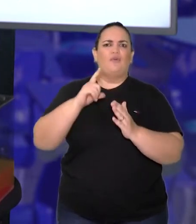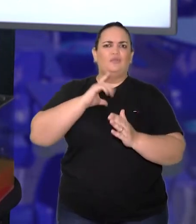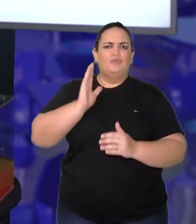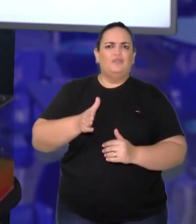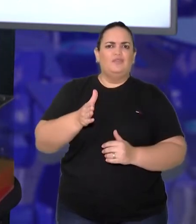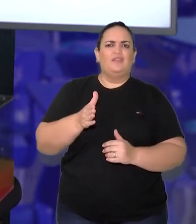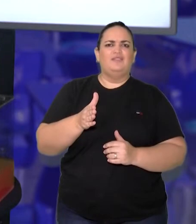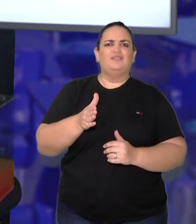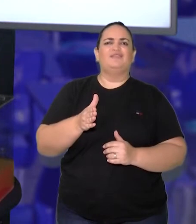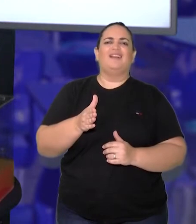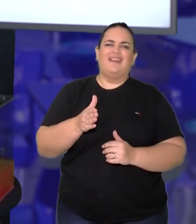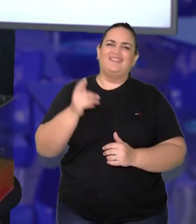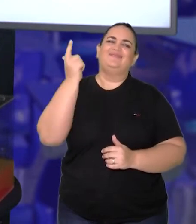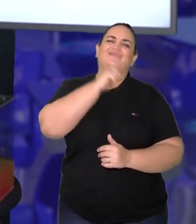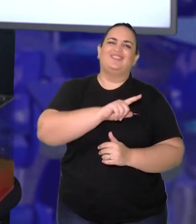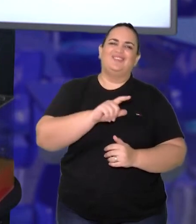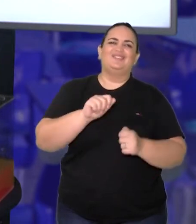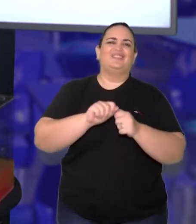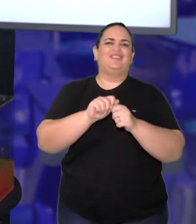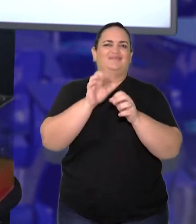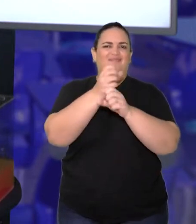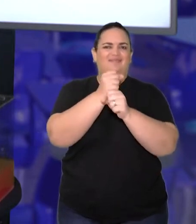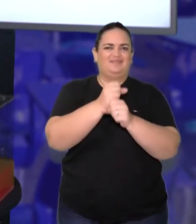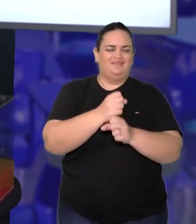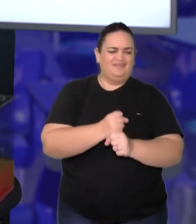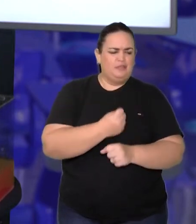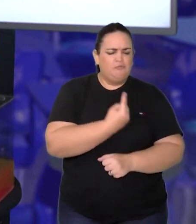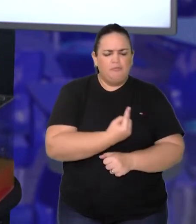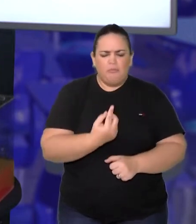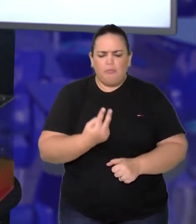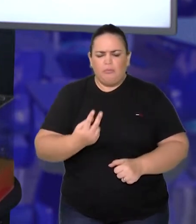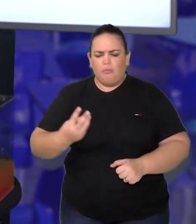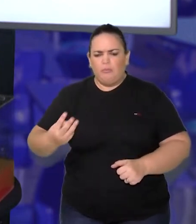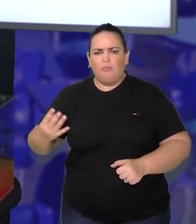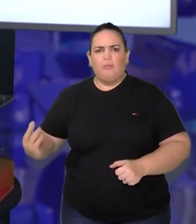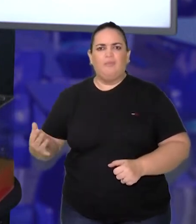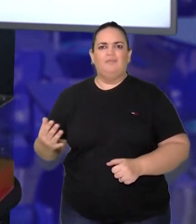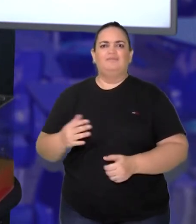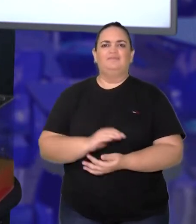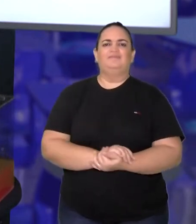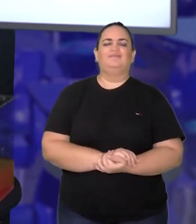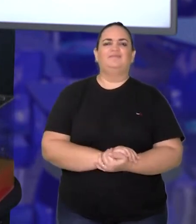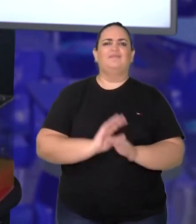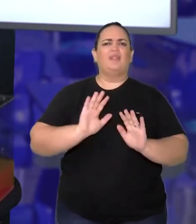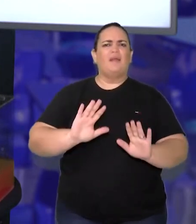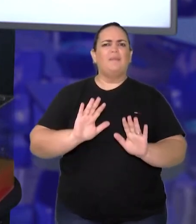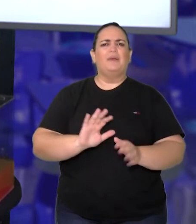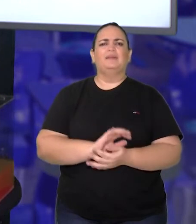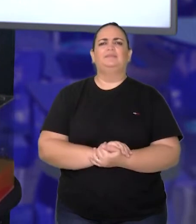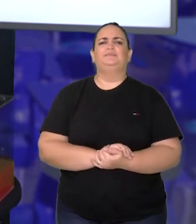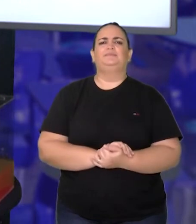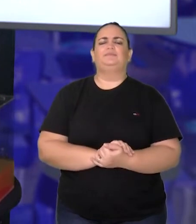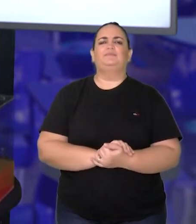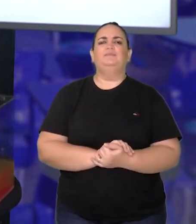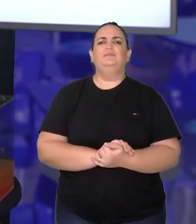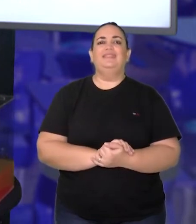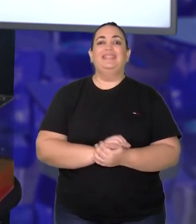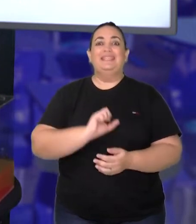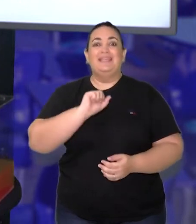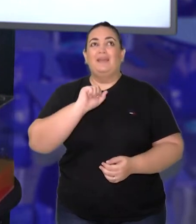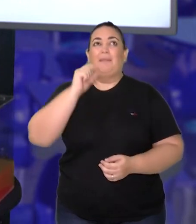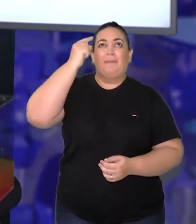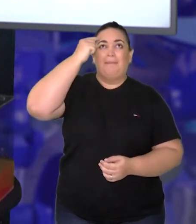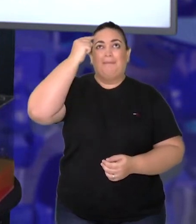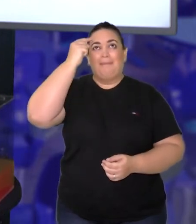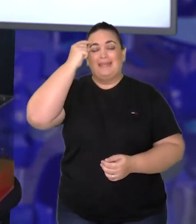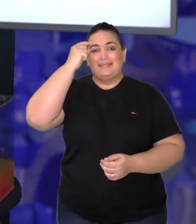a gente consegue calcular contando um por um, tá certo? Mas se a gente for ver agora a questão do preenchimento,